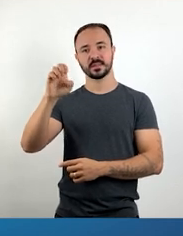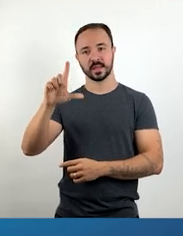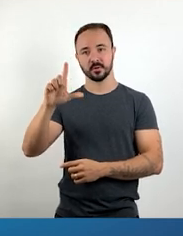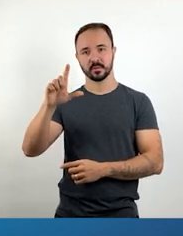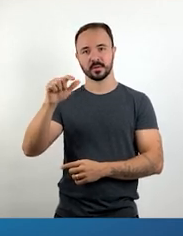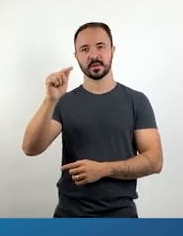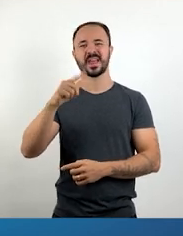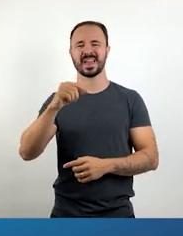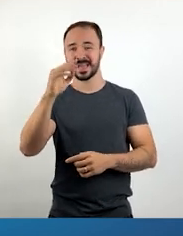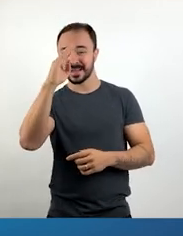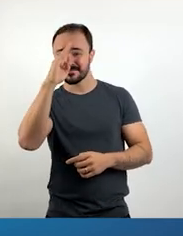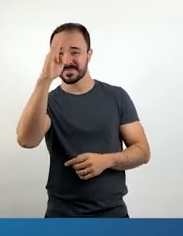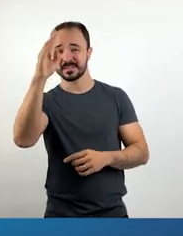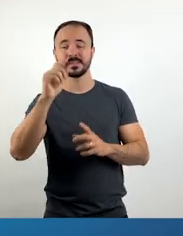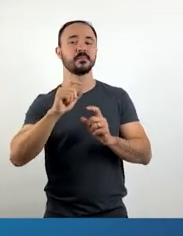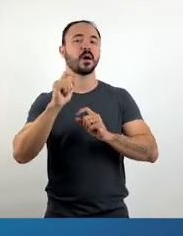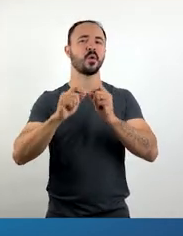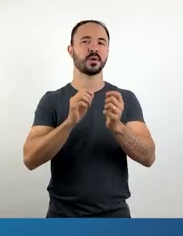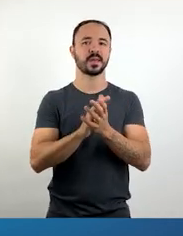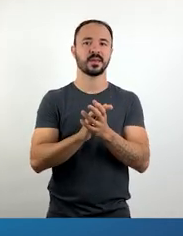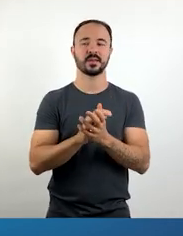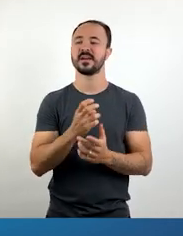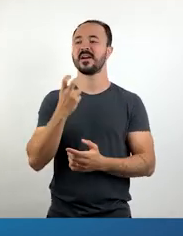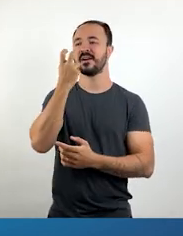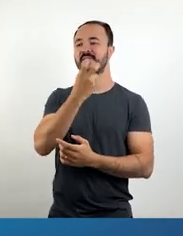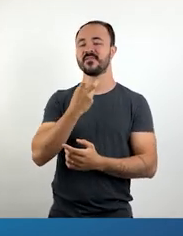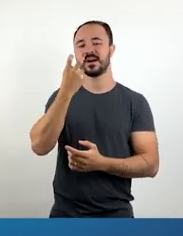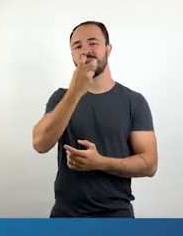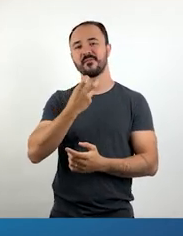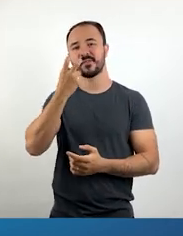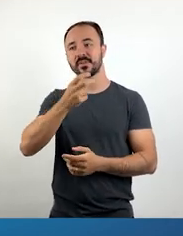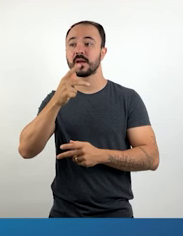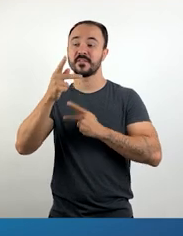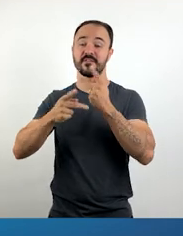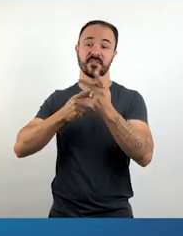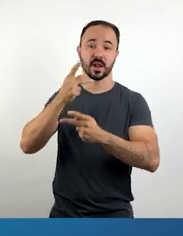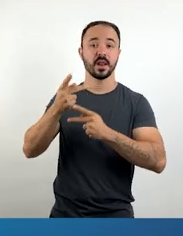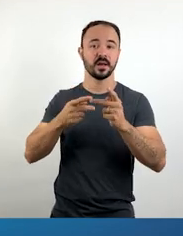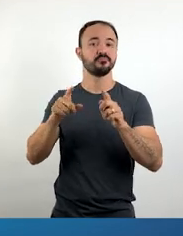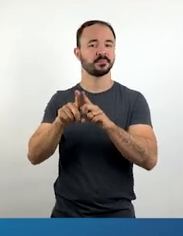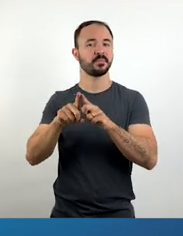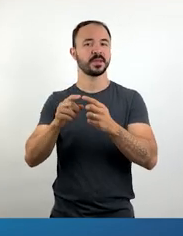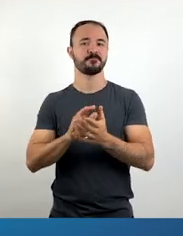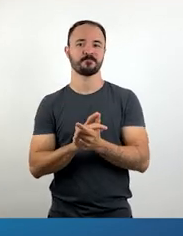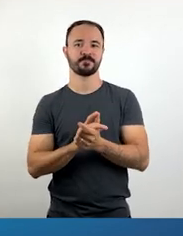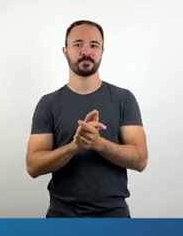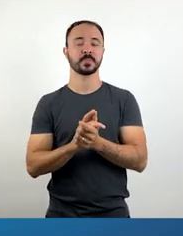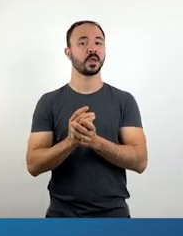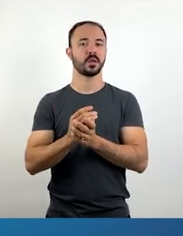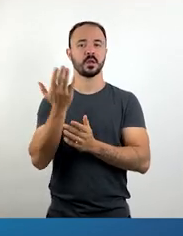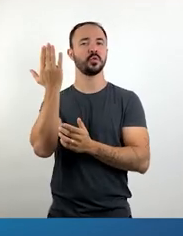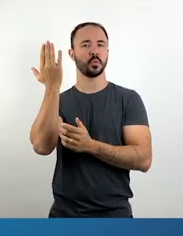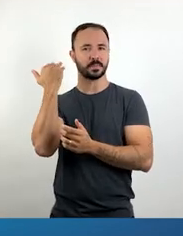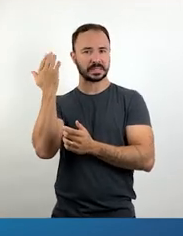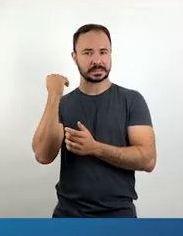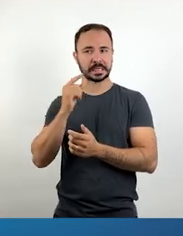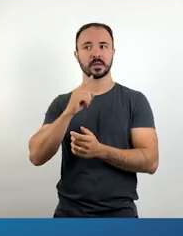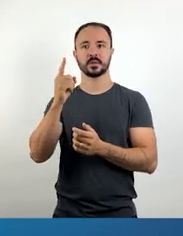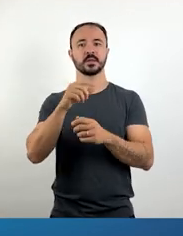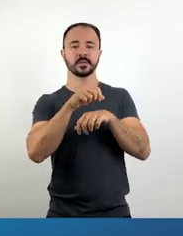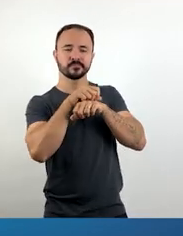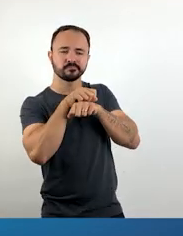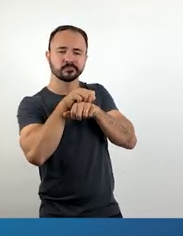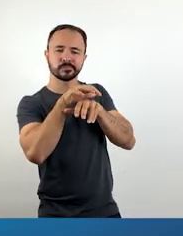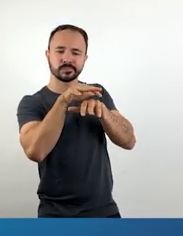principalmente por estar mais relacionada com a oralidade. No início de sua divulgação no Brasil, a poesia de Cordel